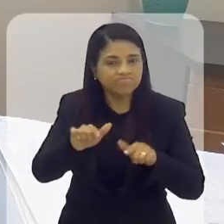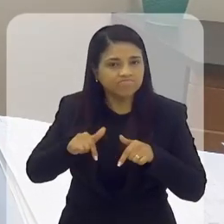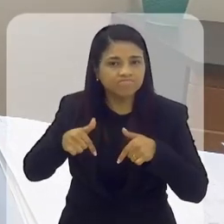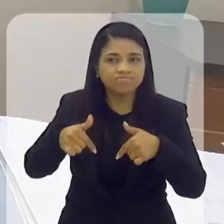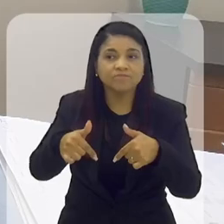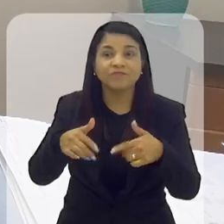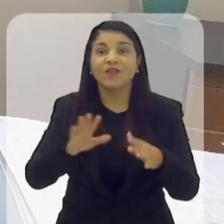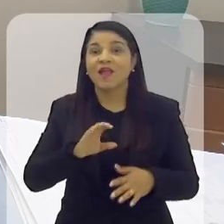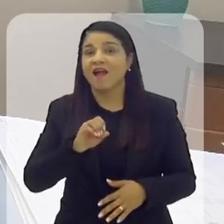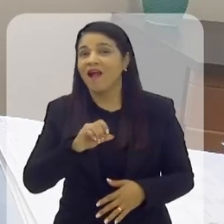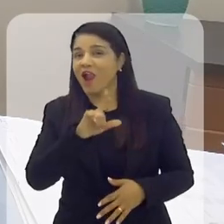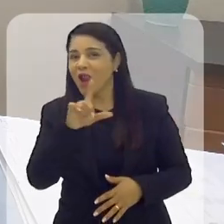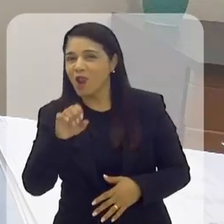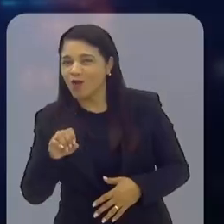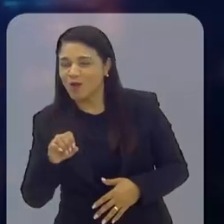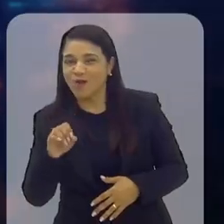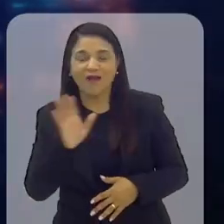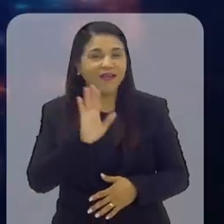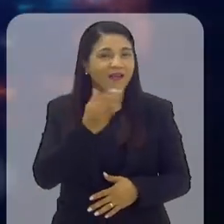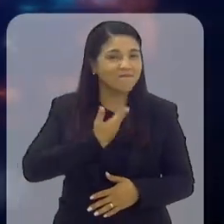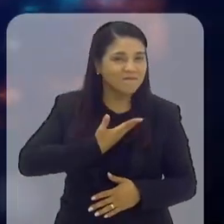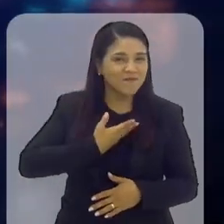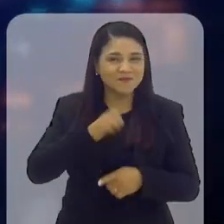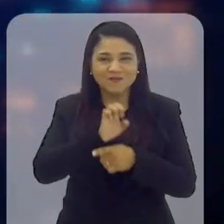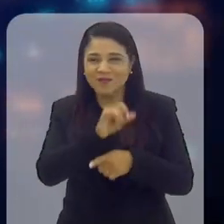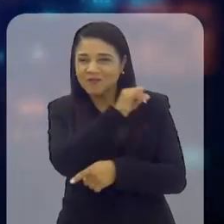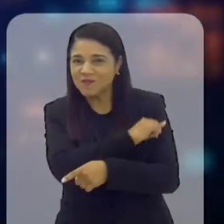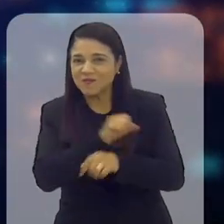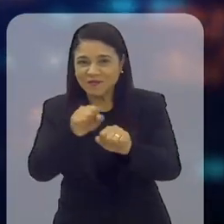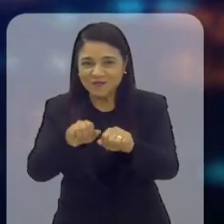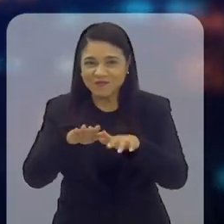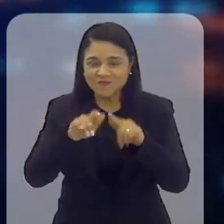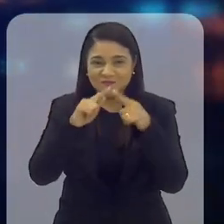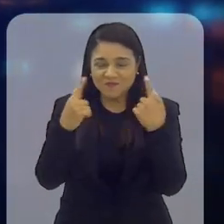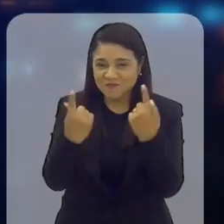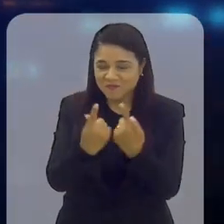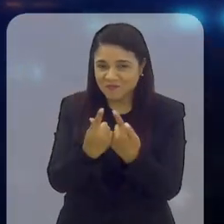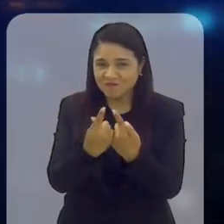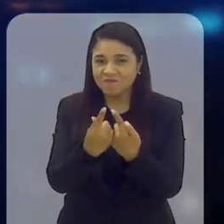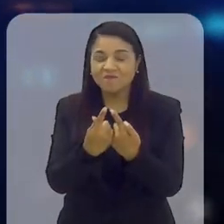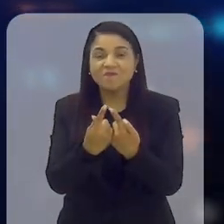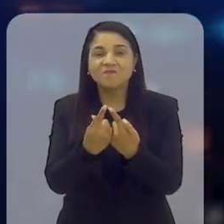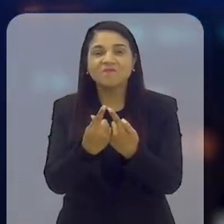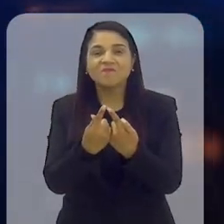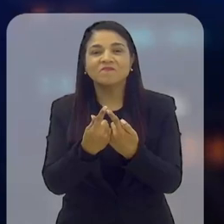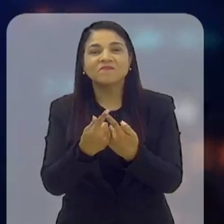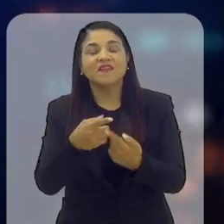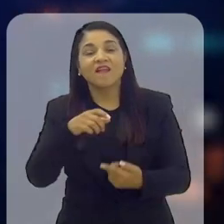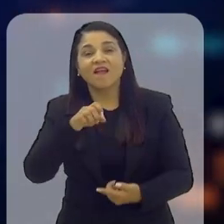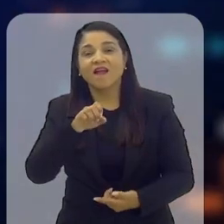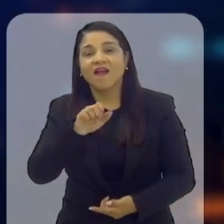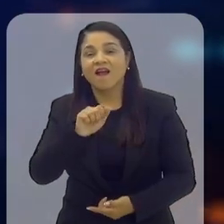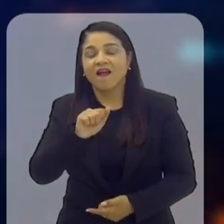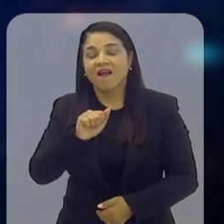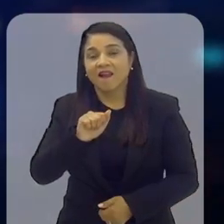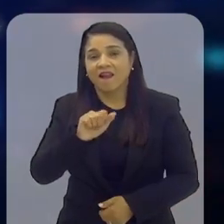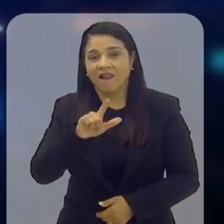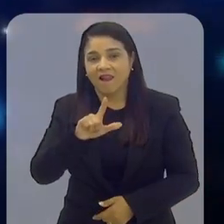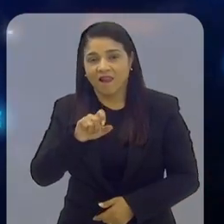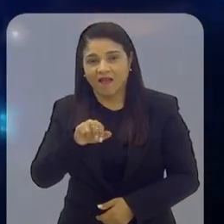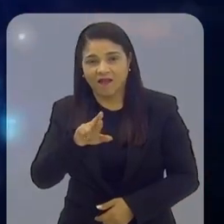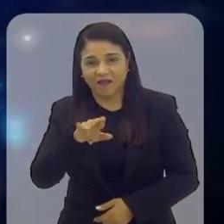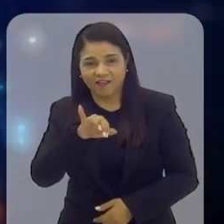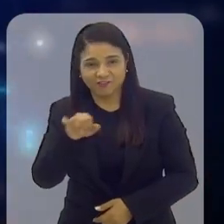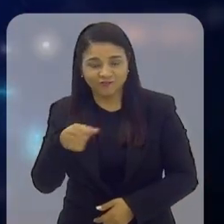indispensável e a gente tem procurado fazer. Alô, amigos do Rio de Janeiro, da Assembleia Legislativa do Rio de Janeiro, a